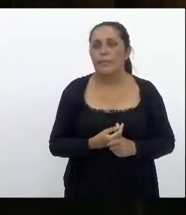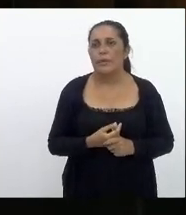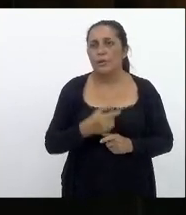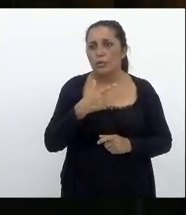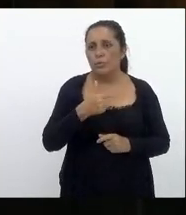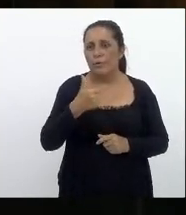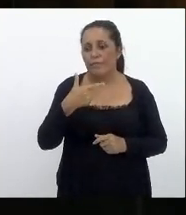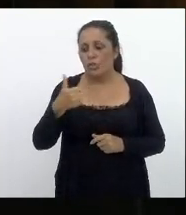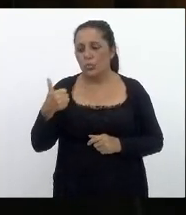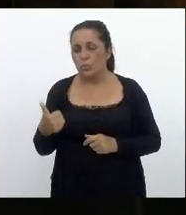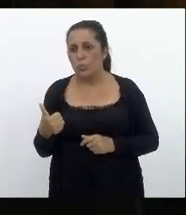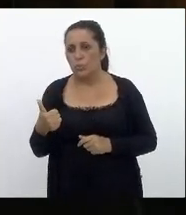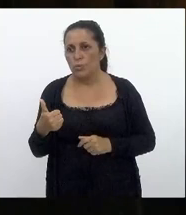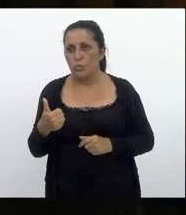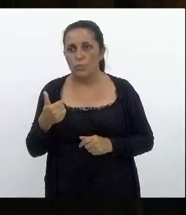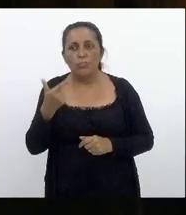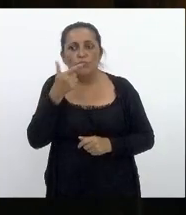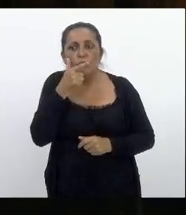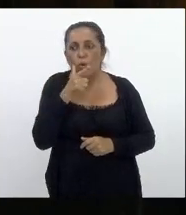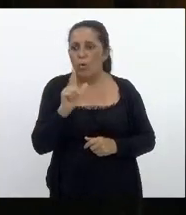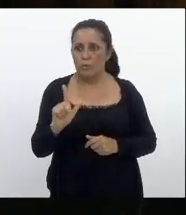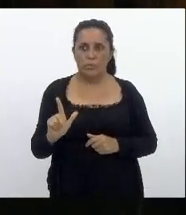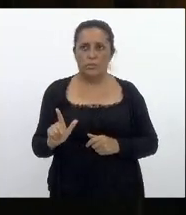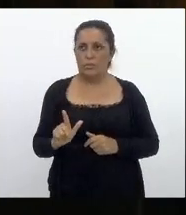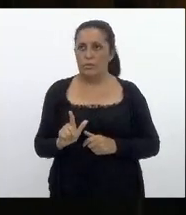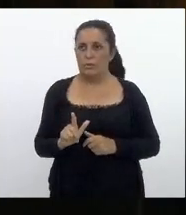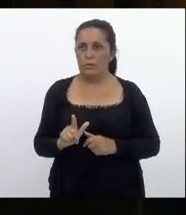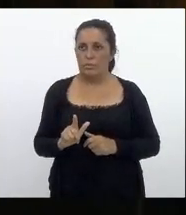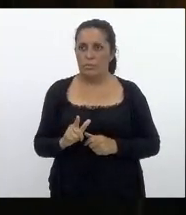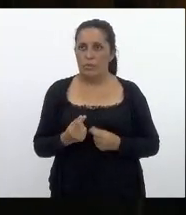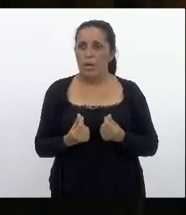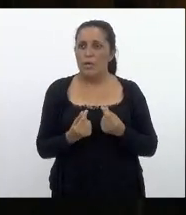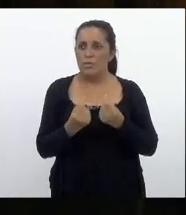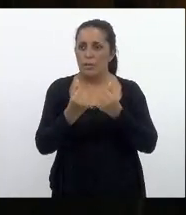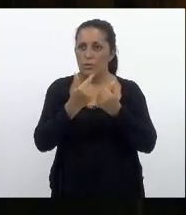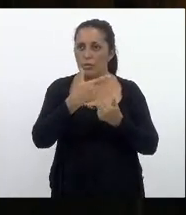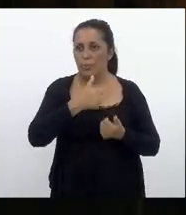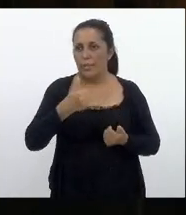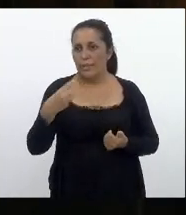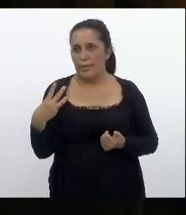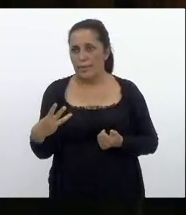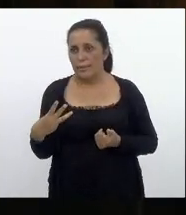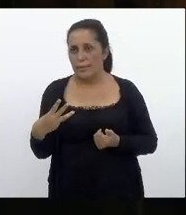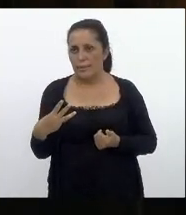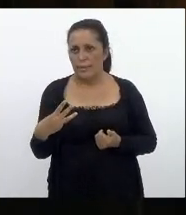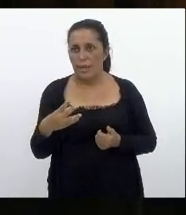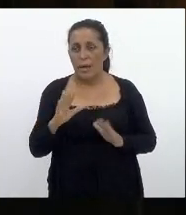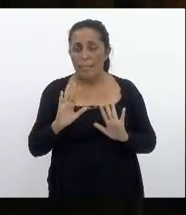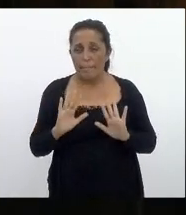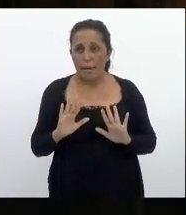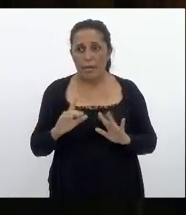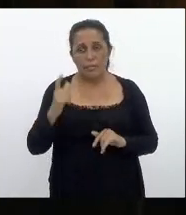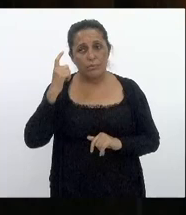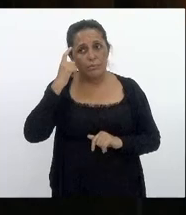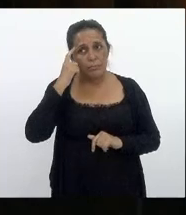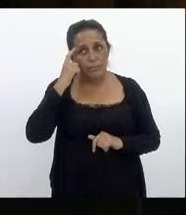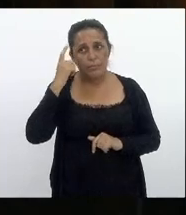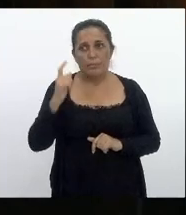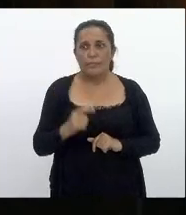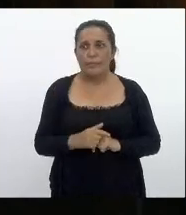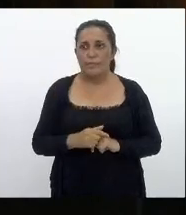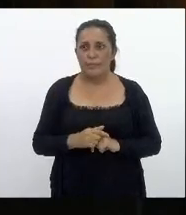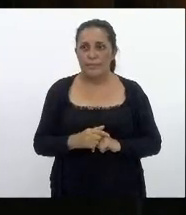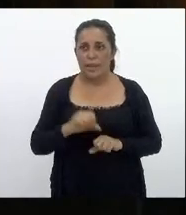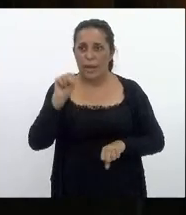que 2021 ainda não alcançou a receita de 2013 coincidentemente a